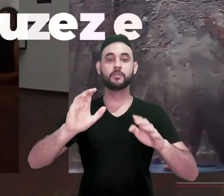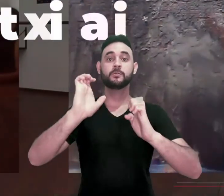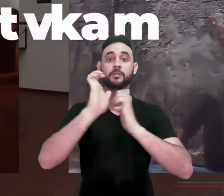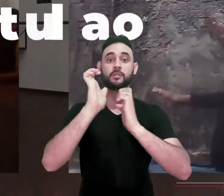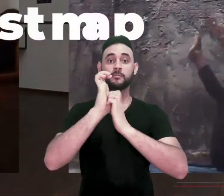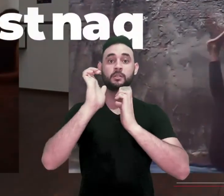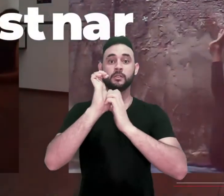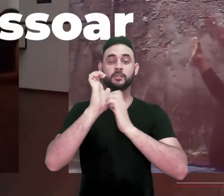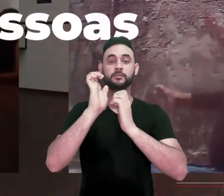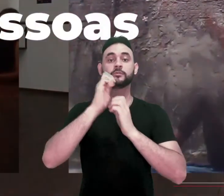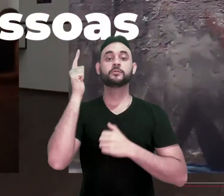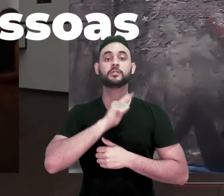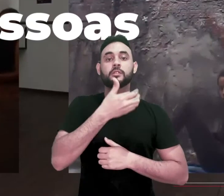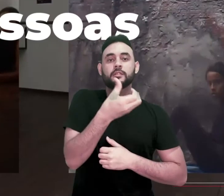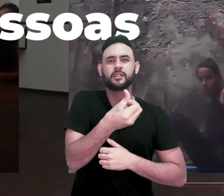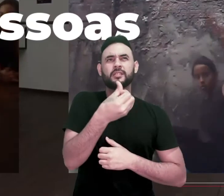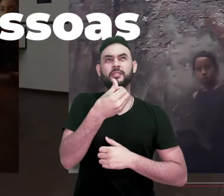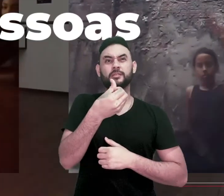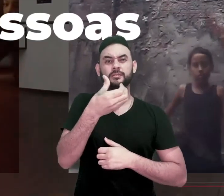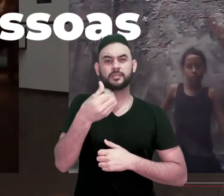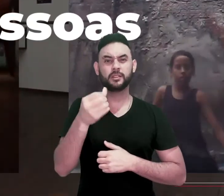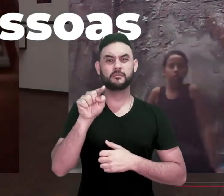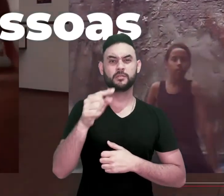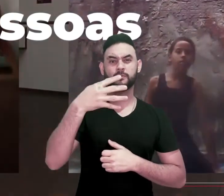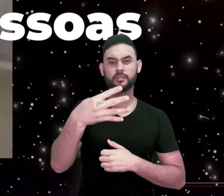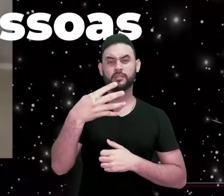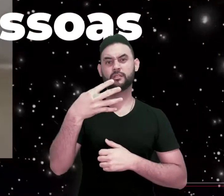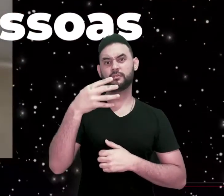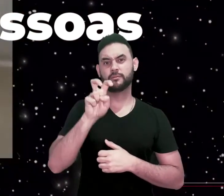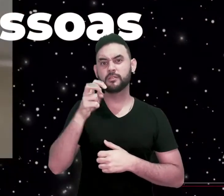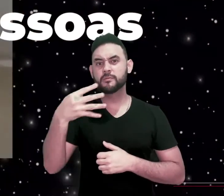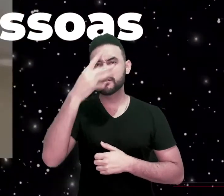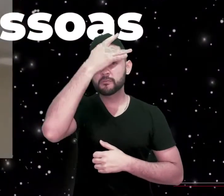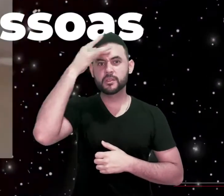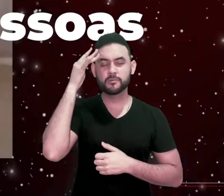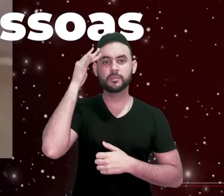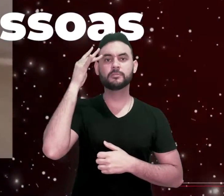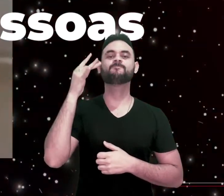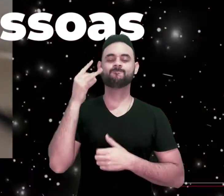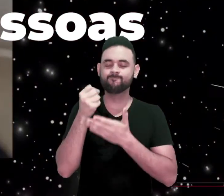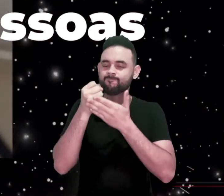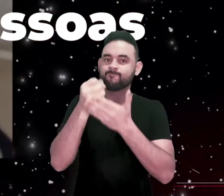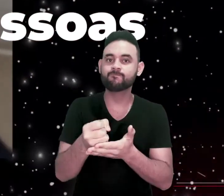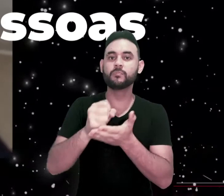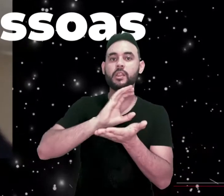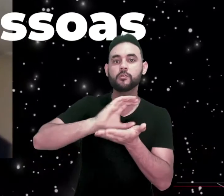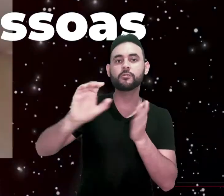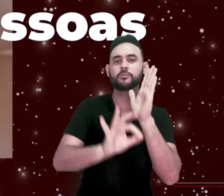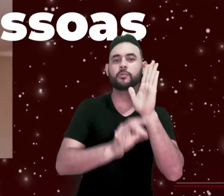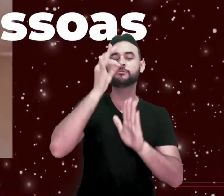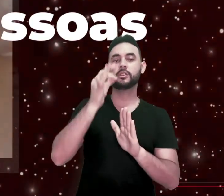alcançou cerca de 66 mil 454 pessoas através dos recursos do Contrato de Gestão